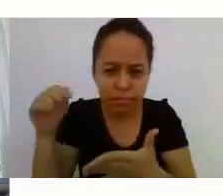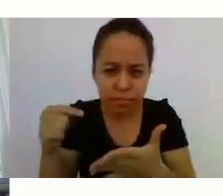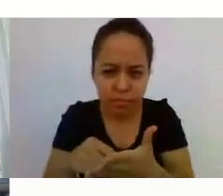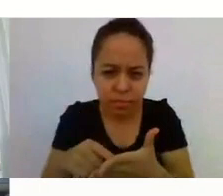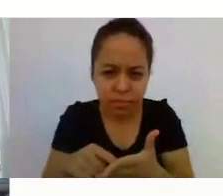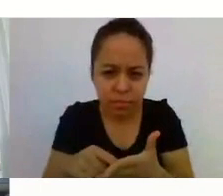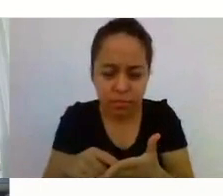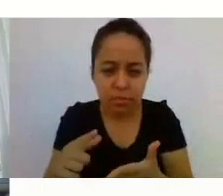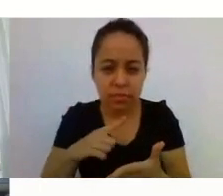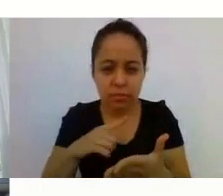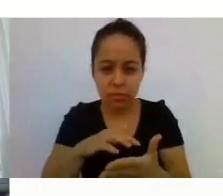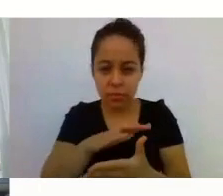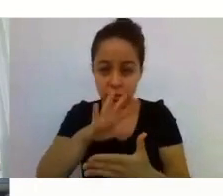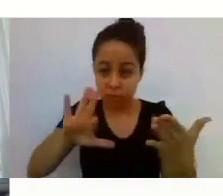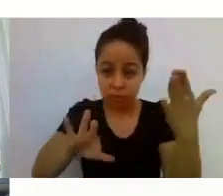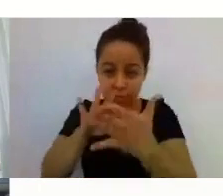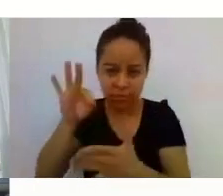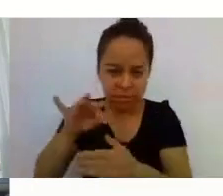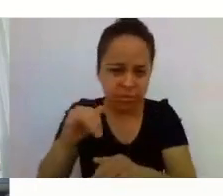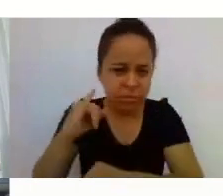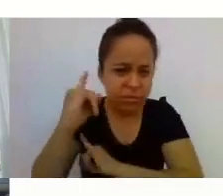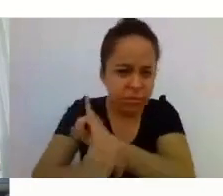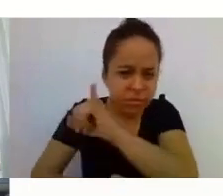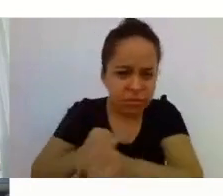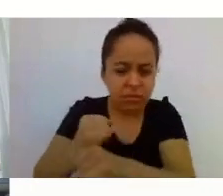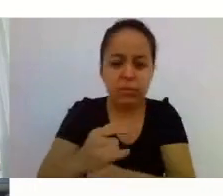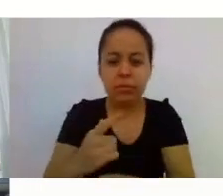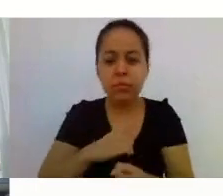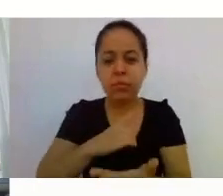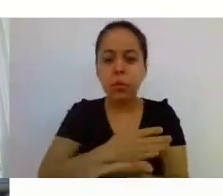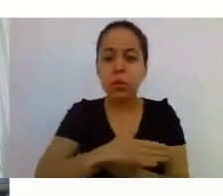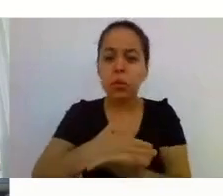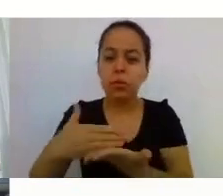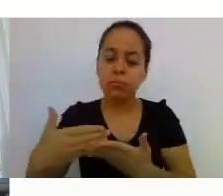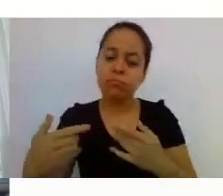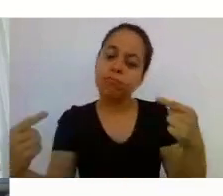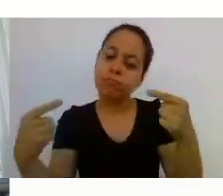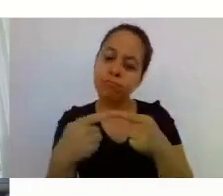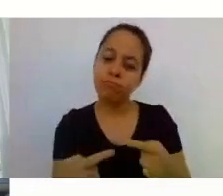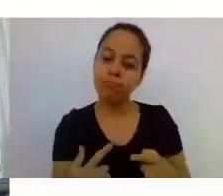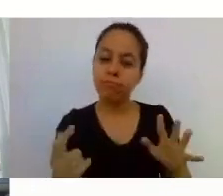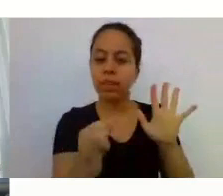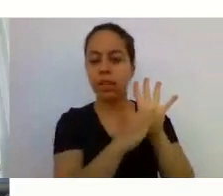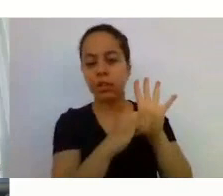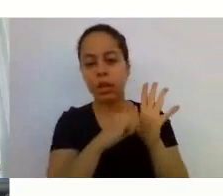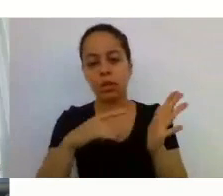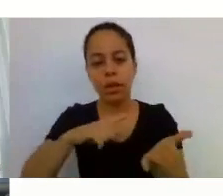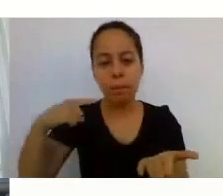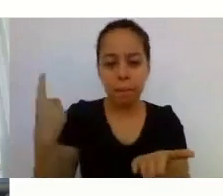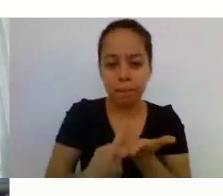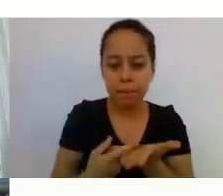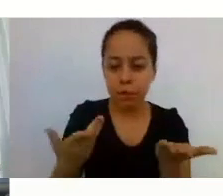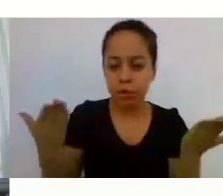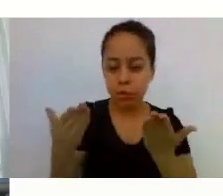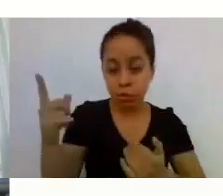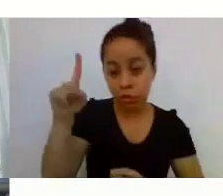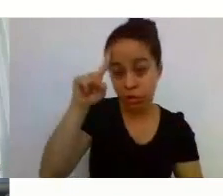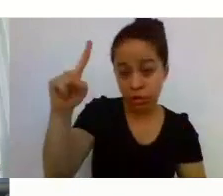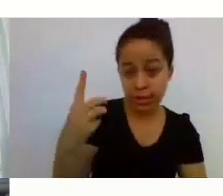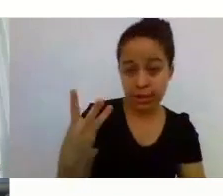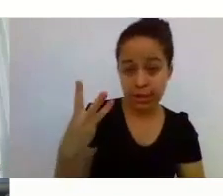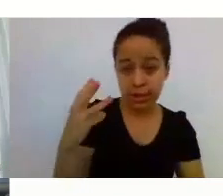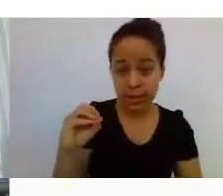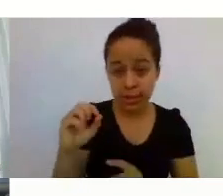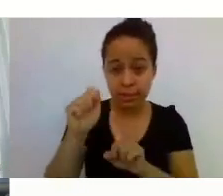O sorteio eletrônico está iniciando conforme previsto no edital. Hoje, dia 30 de setembro de